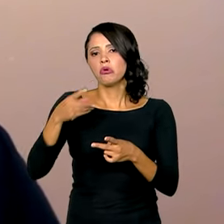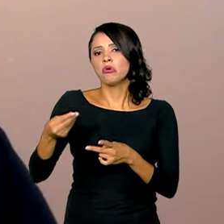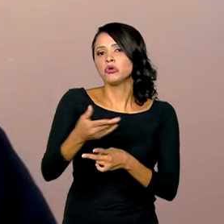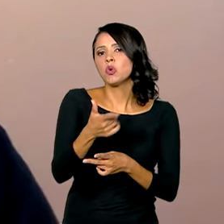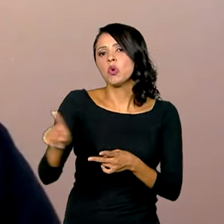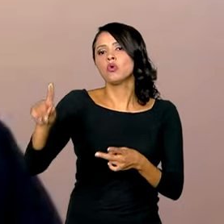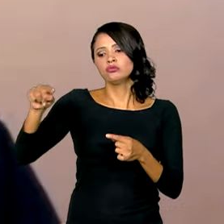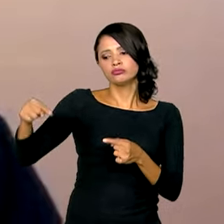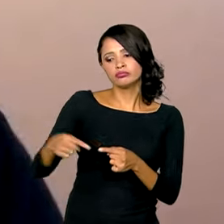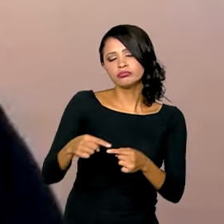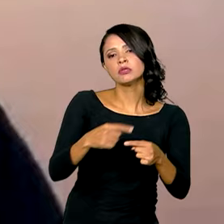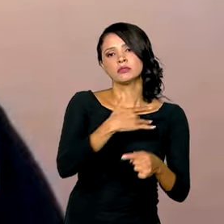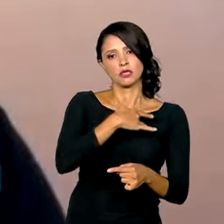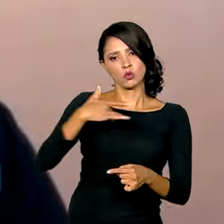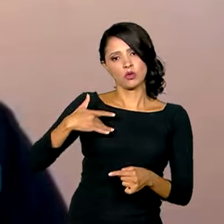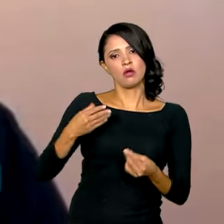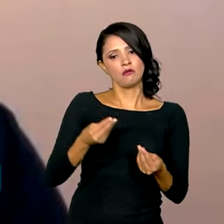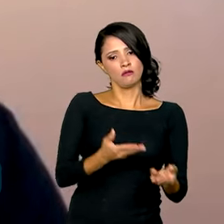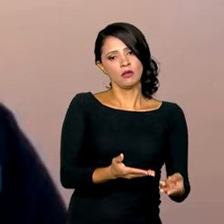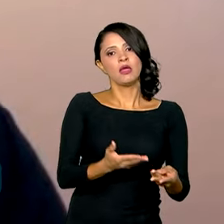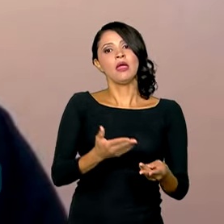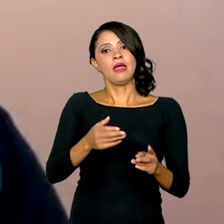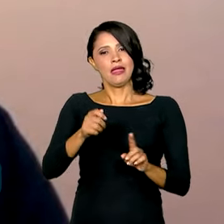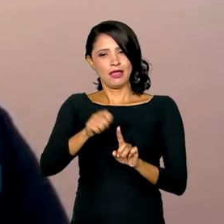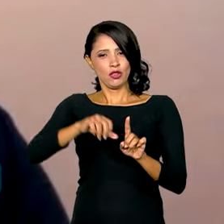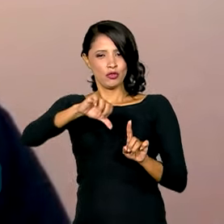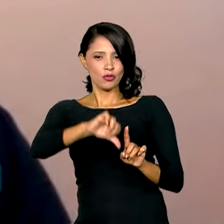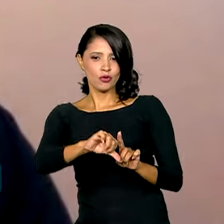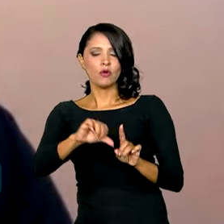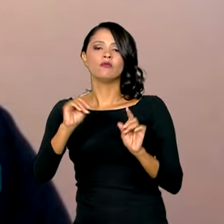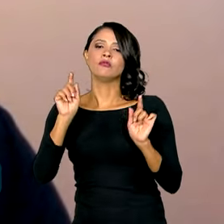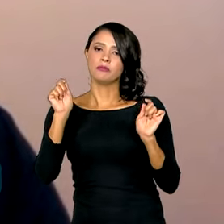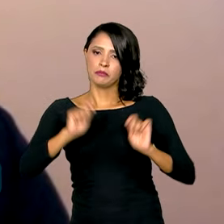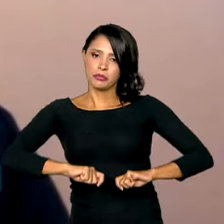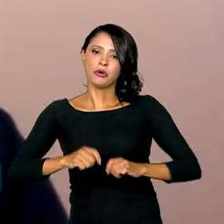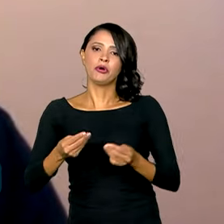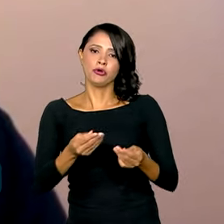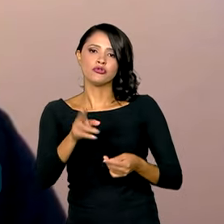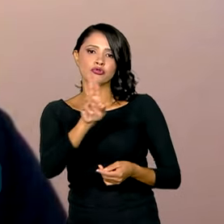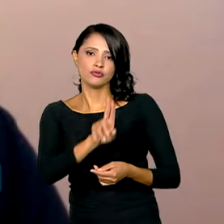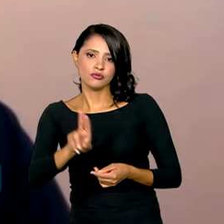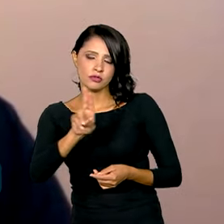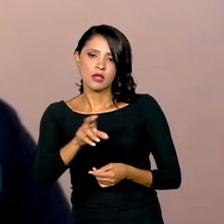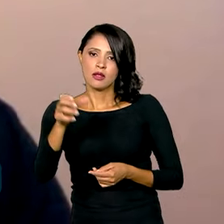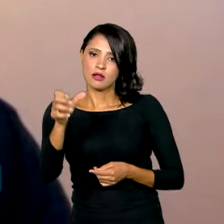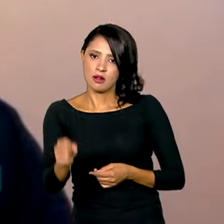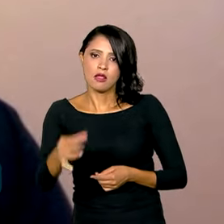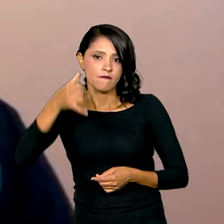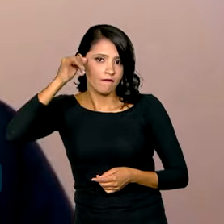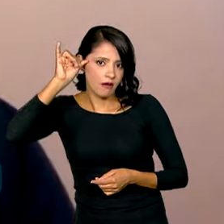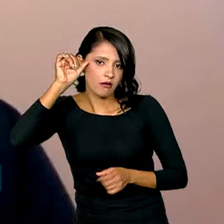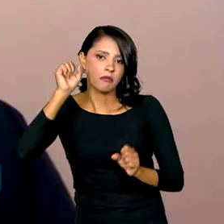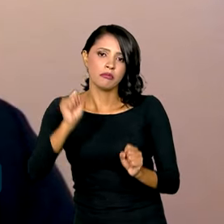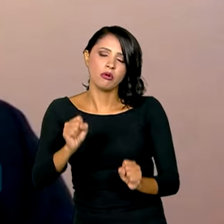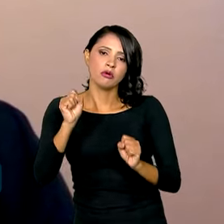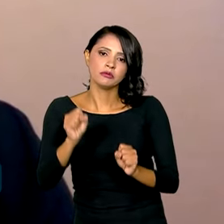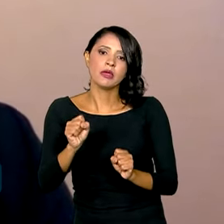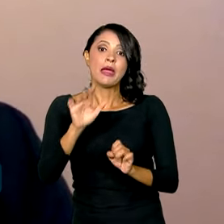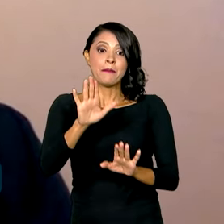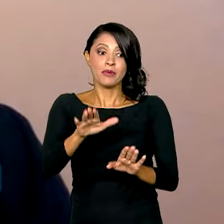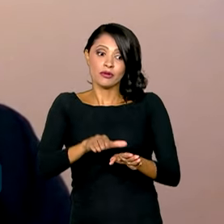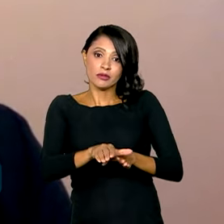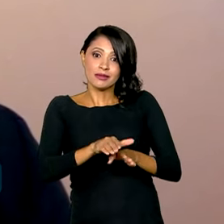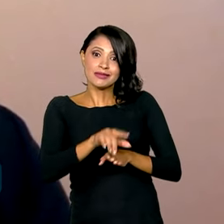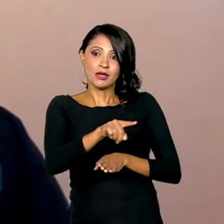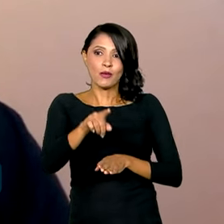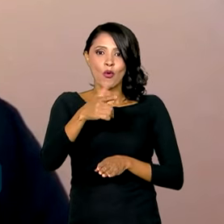uma alimentação adequada e saudável. E a partir dos nove meses, pode ser utilizado o leite de vaca. A recomendação para essas crianças